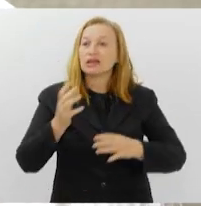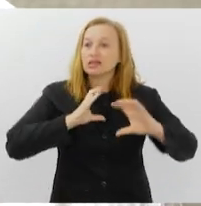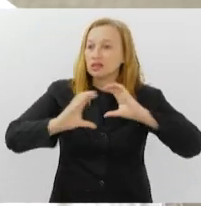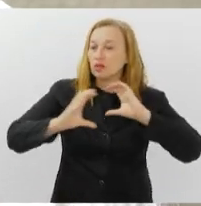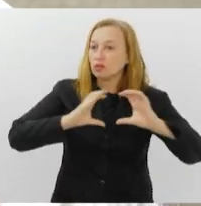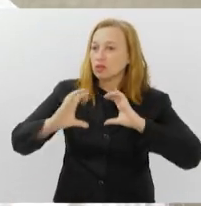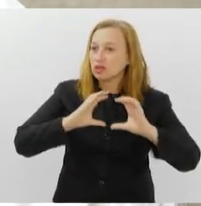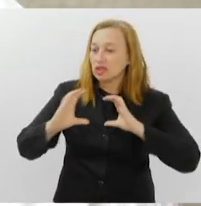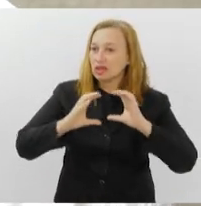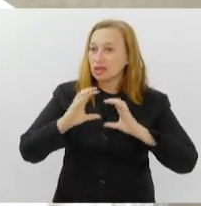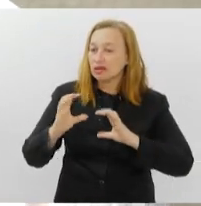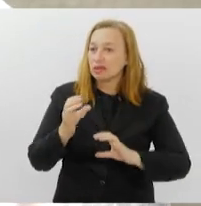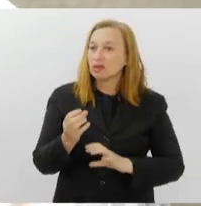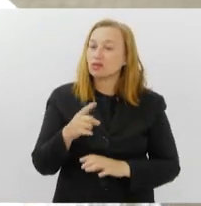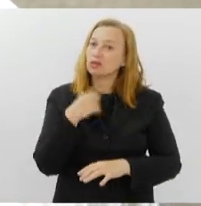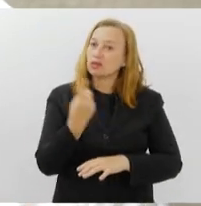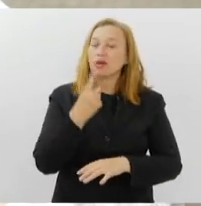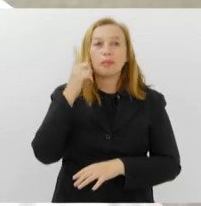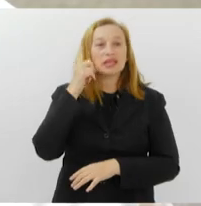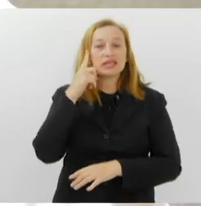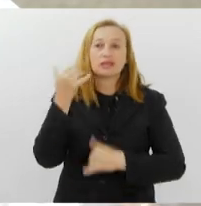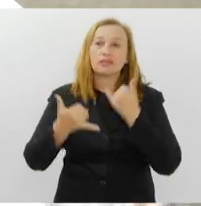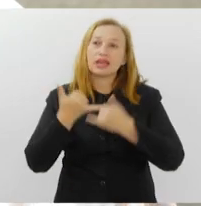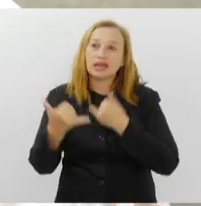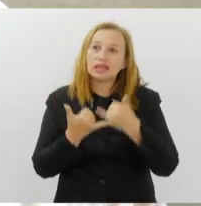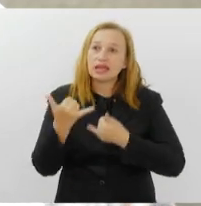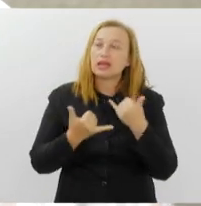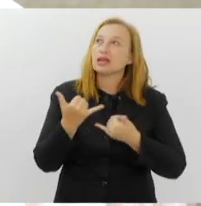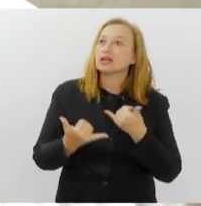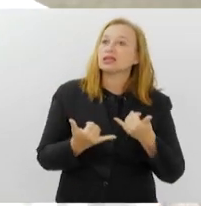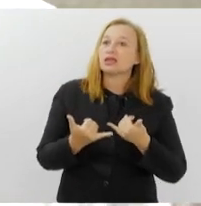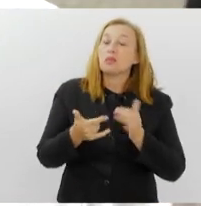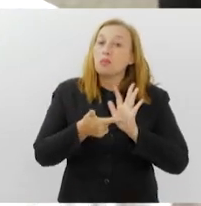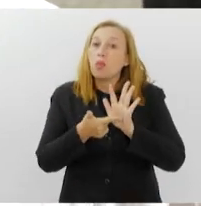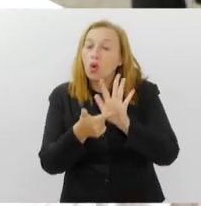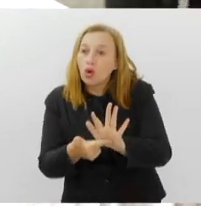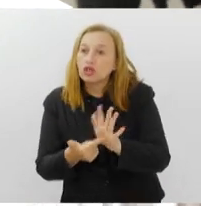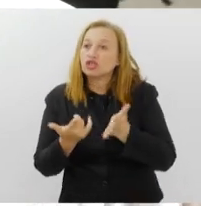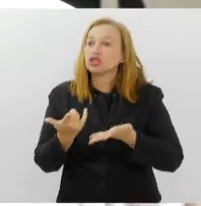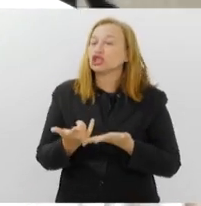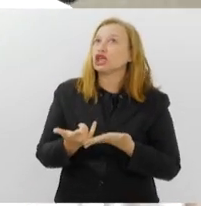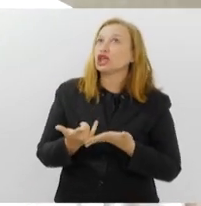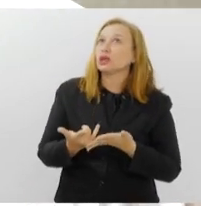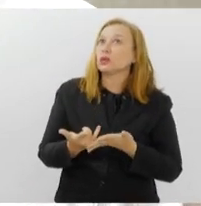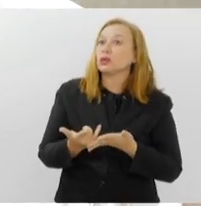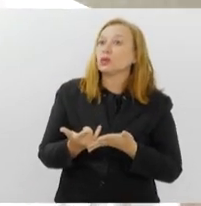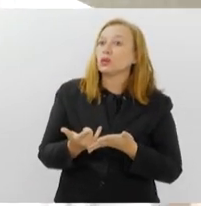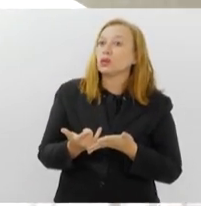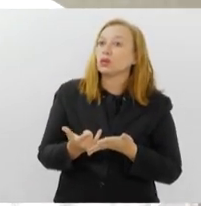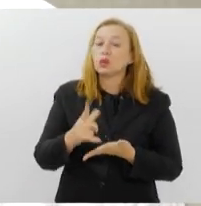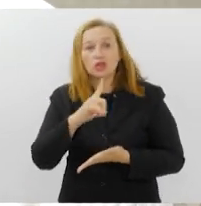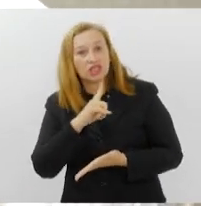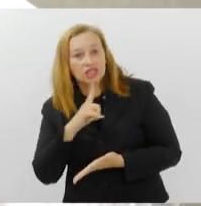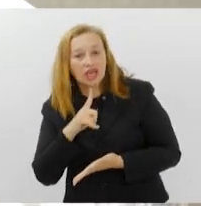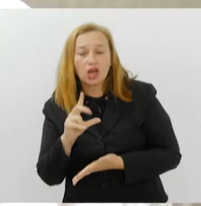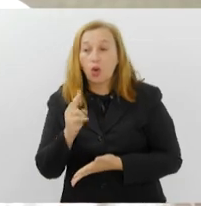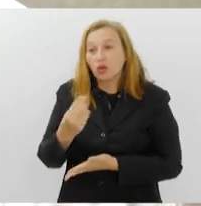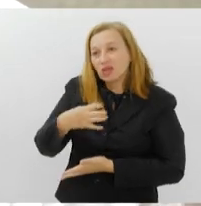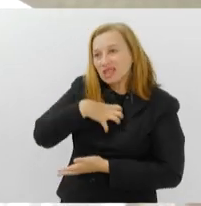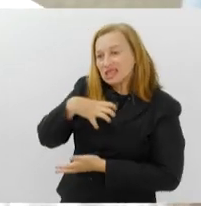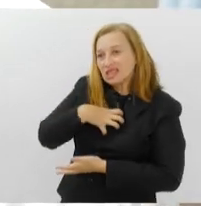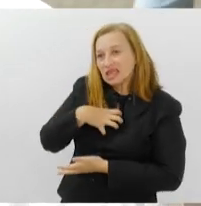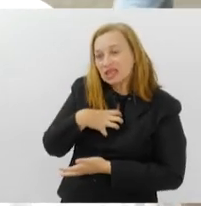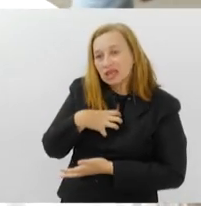está pensando em brincadeira. Na brincadeira, a criança mostra o que tem, o que sente ou não,